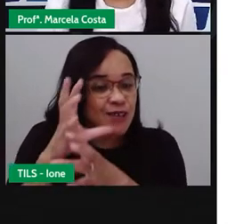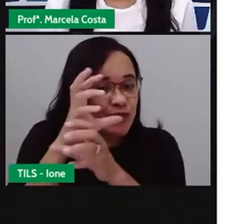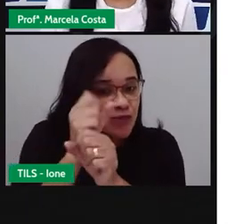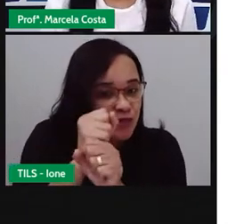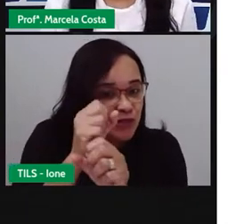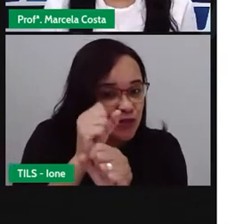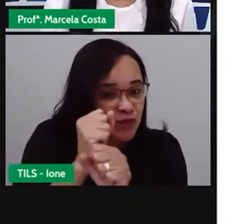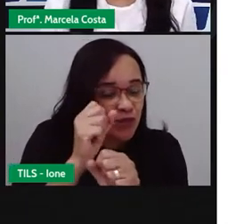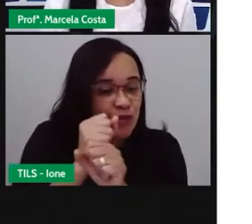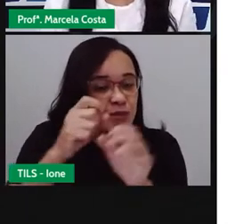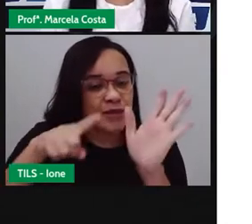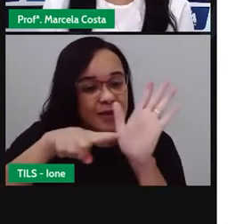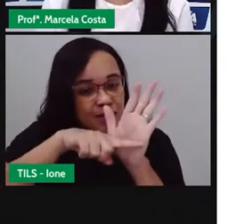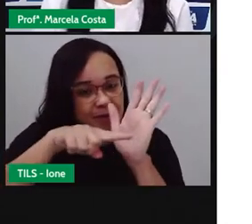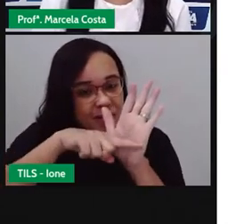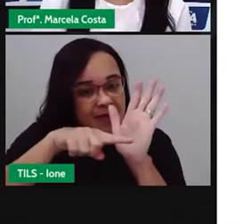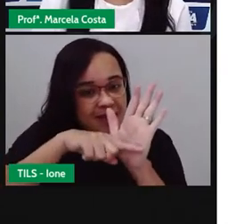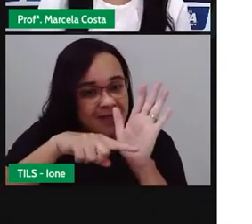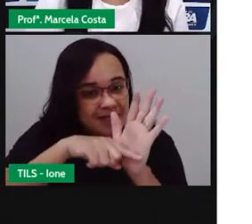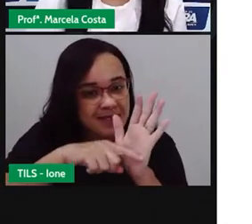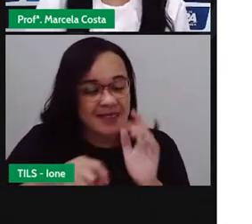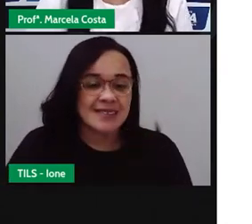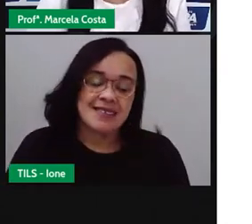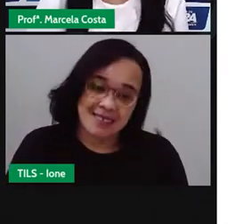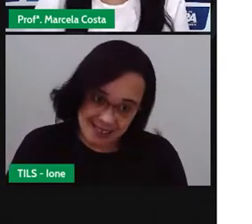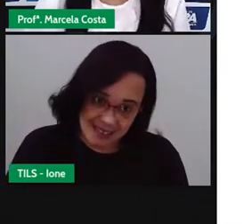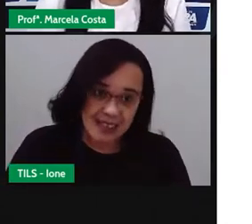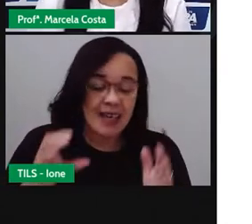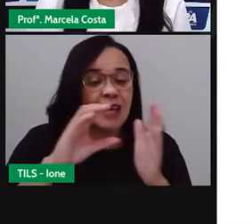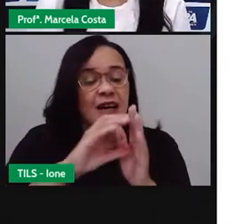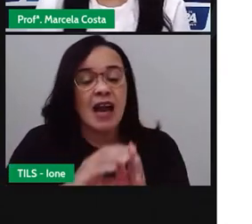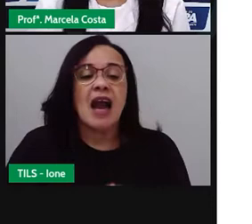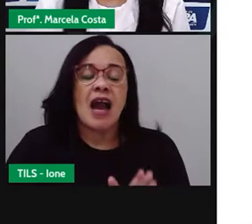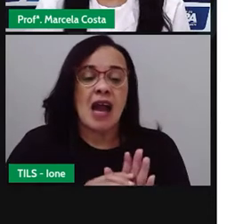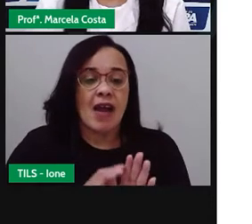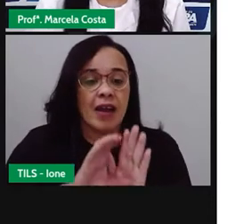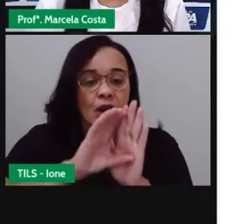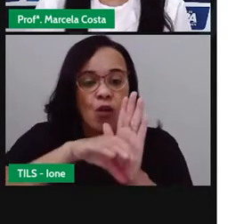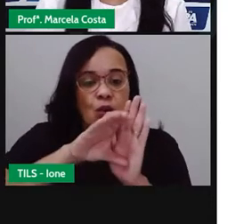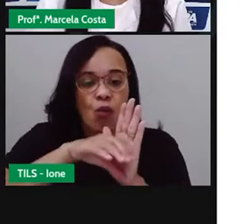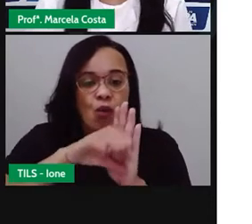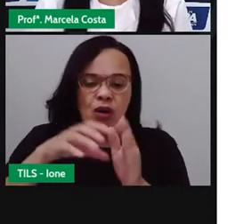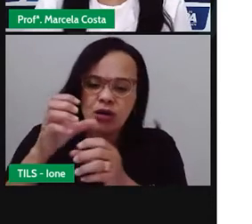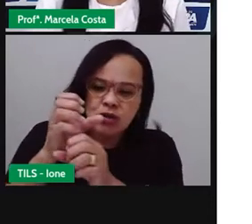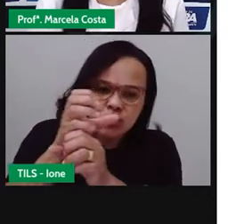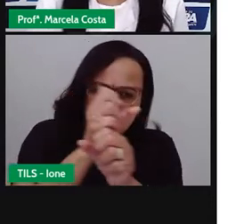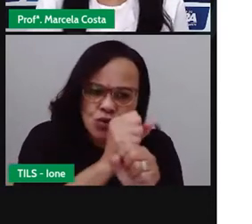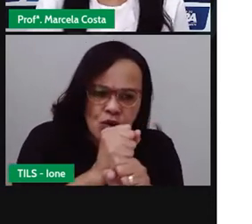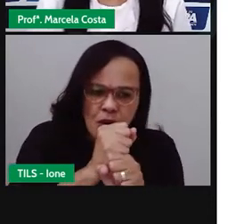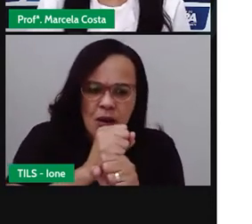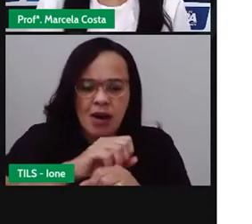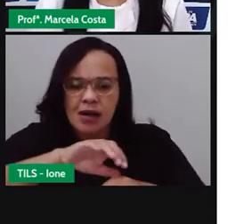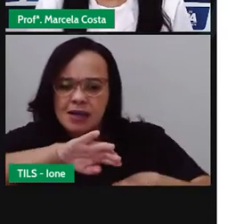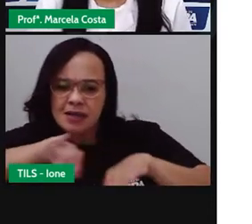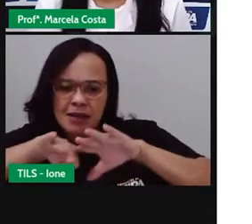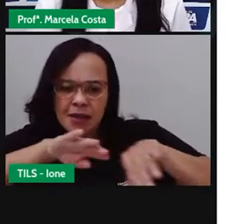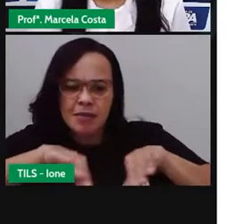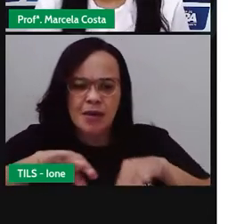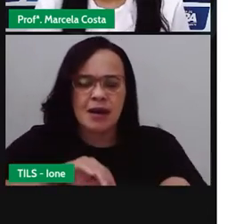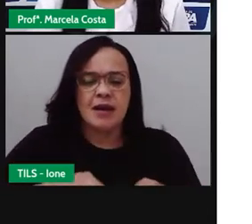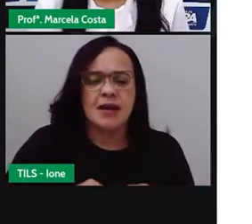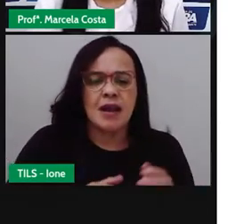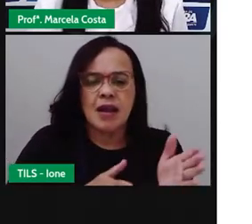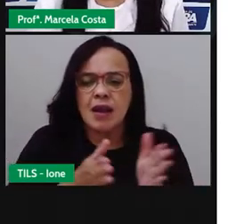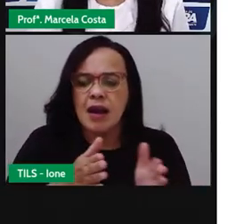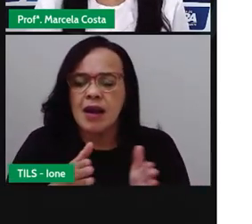silícitos, usando confetite, somar, juntar, separar, retirar.